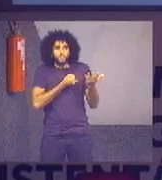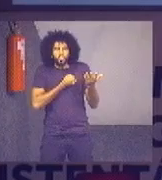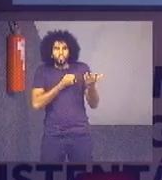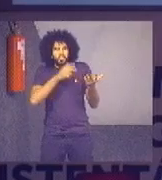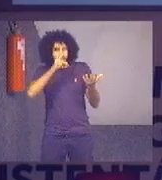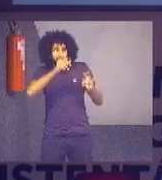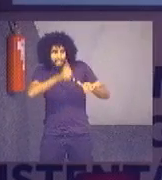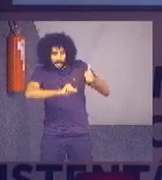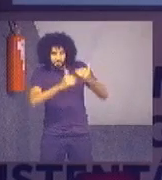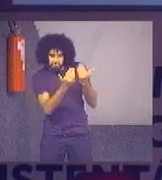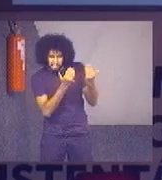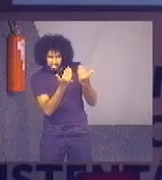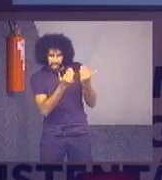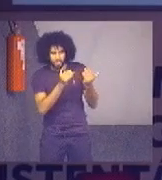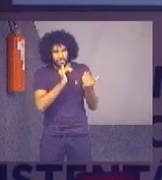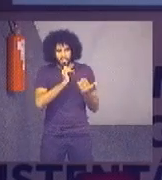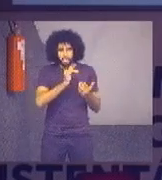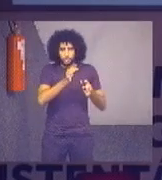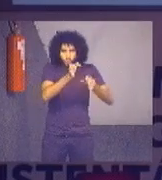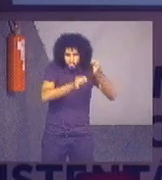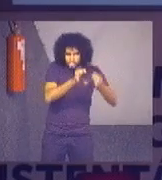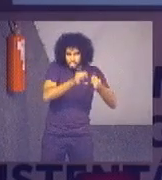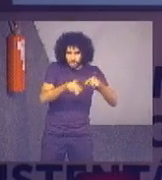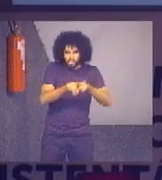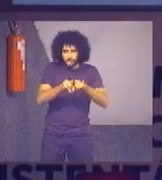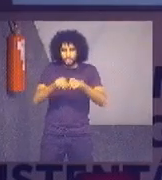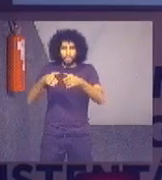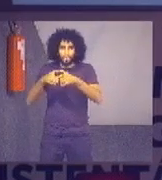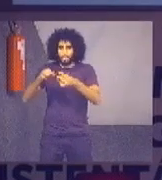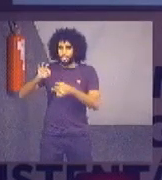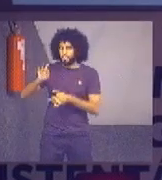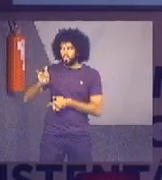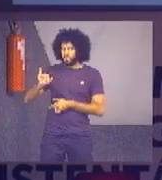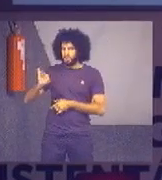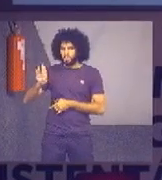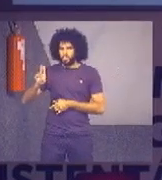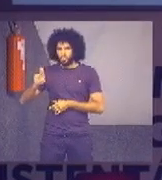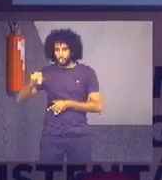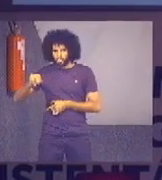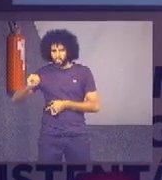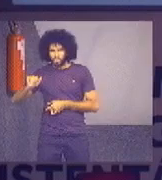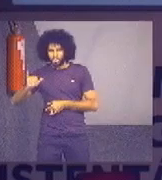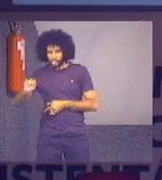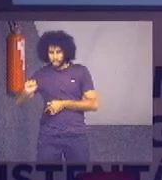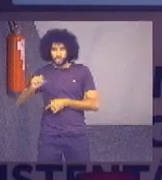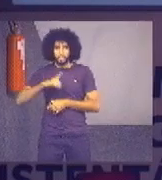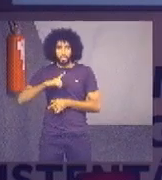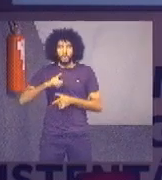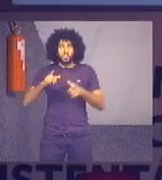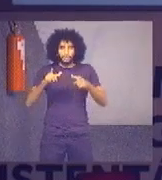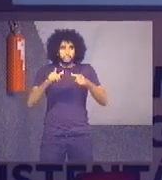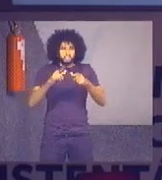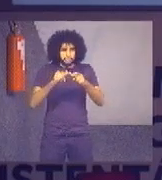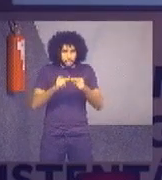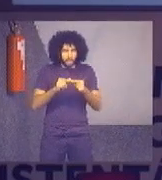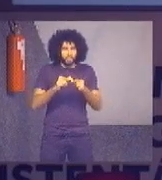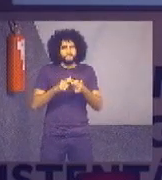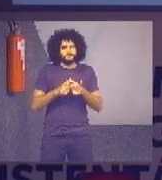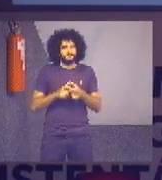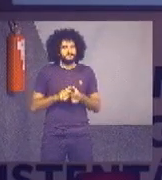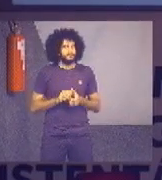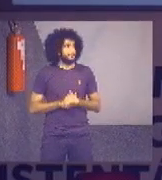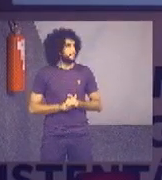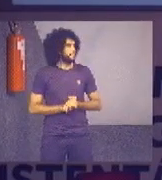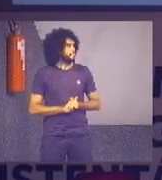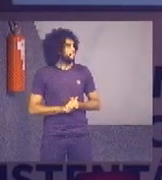comparar segmentos de justiça ou tribunais. Então, também uma redução grande. e é interessante, 16 tribunais